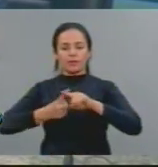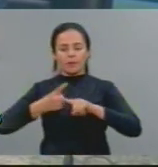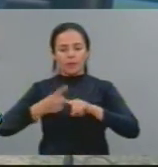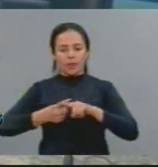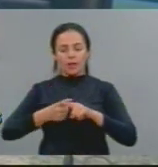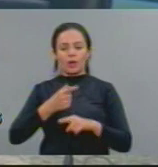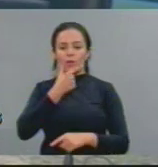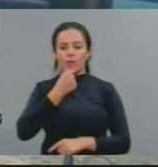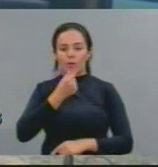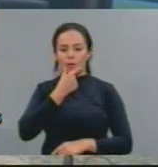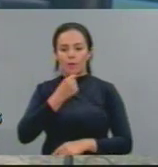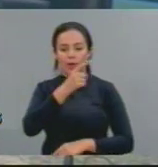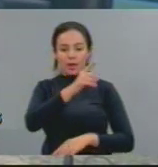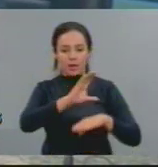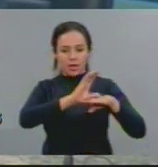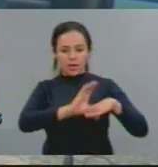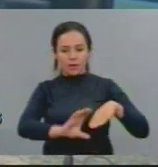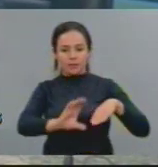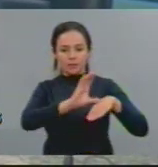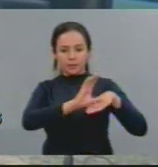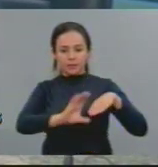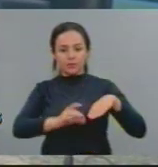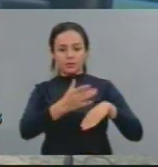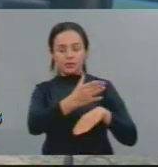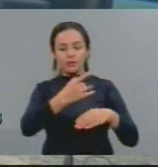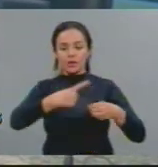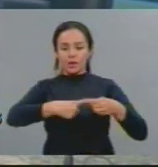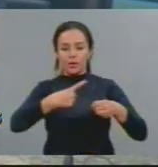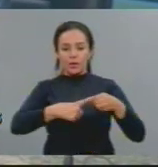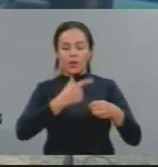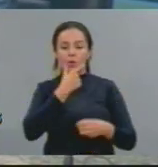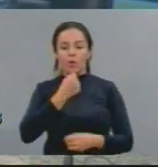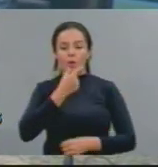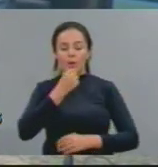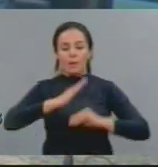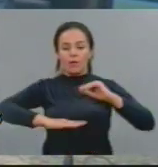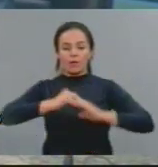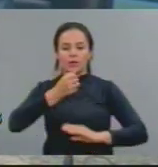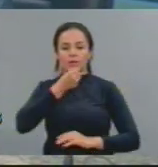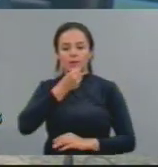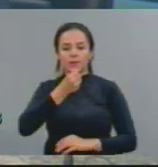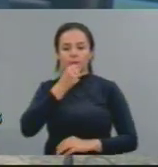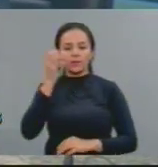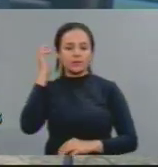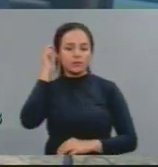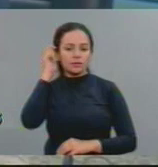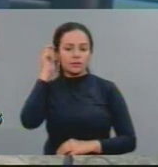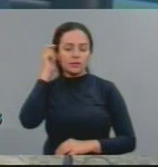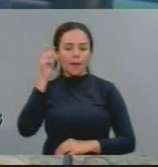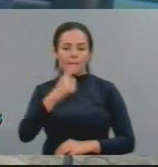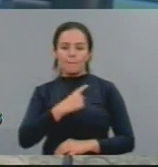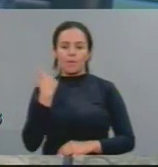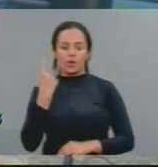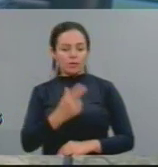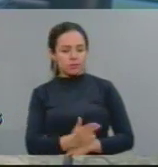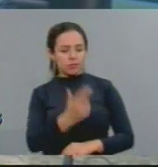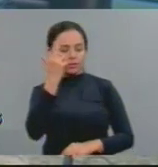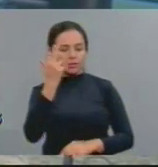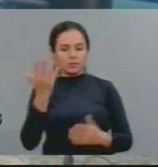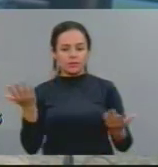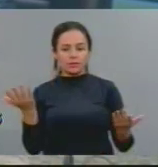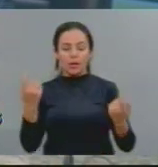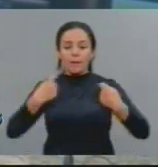do jornalista lá de Camusim, do radialista de Camusim, porque não basta apontar os executores e colocar atrás das grades os